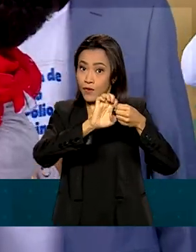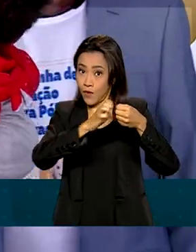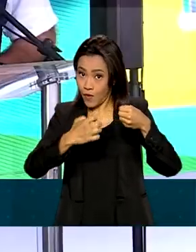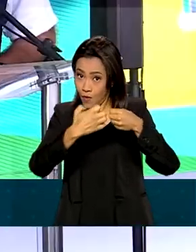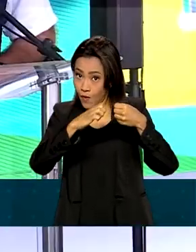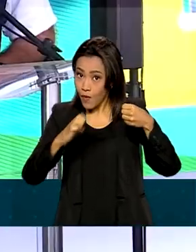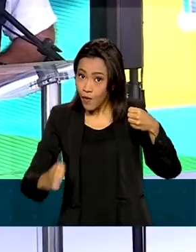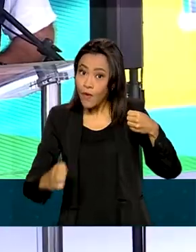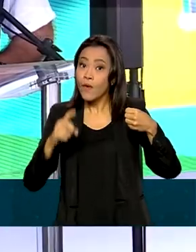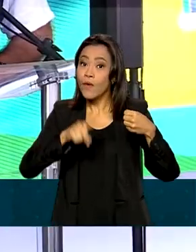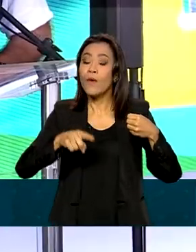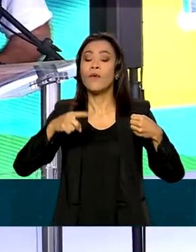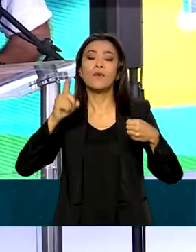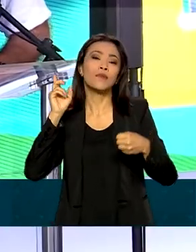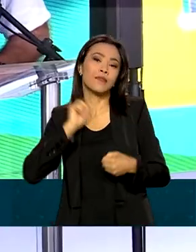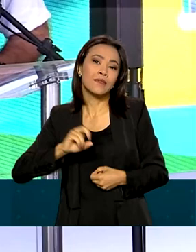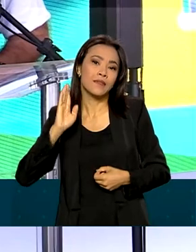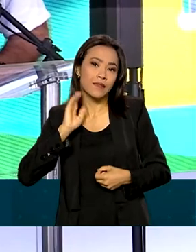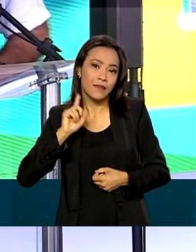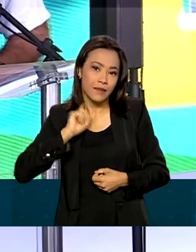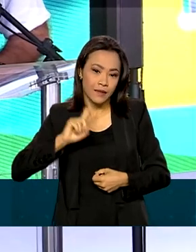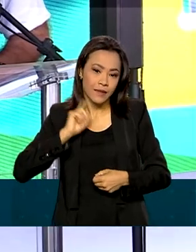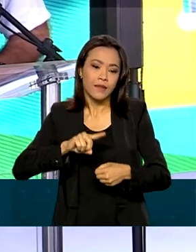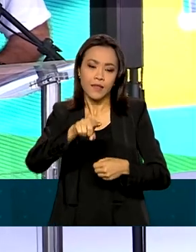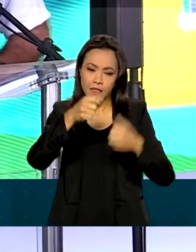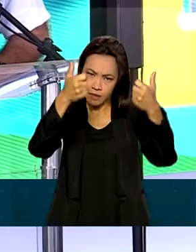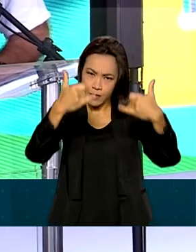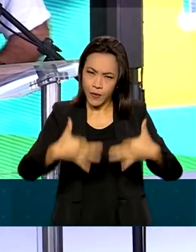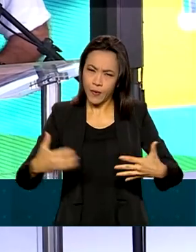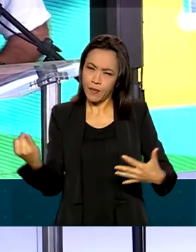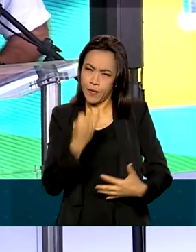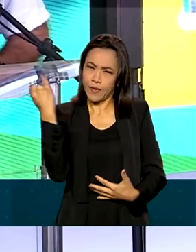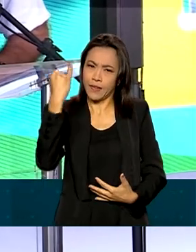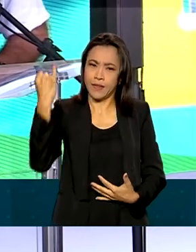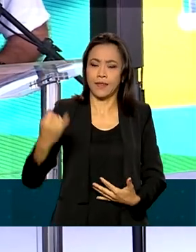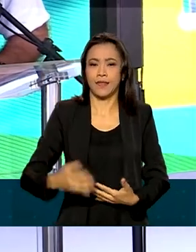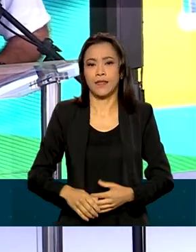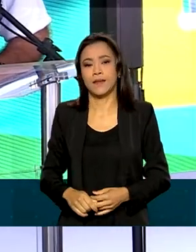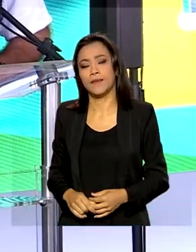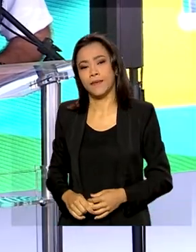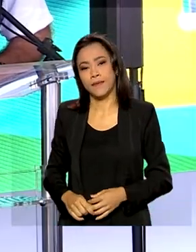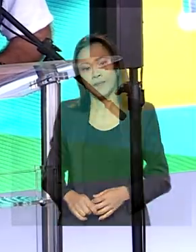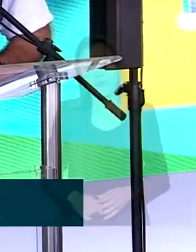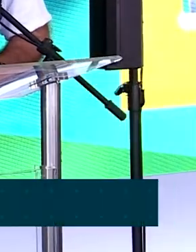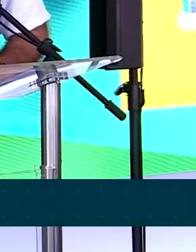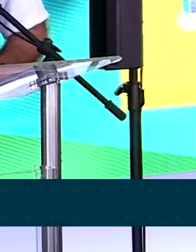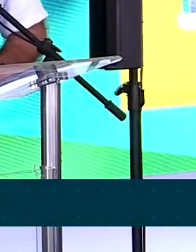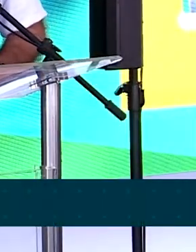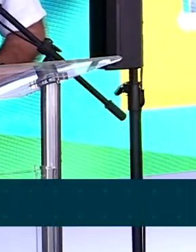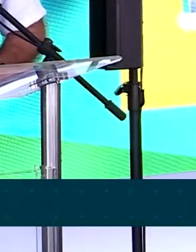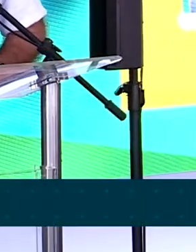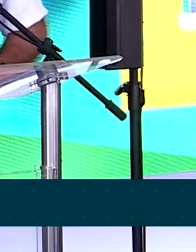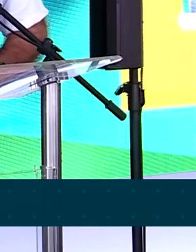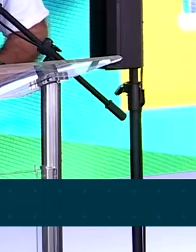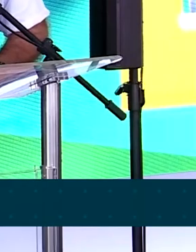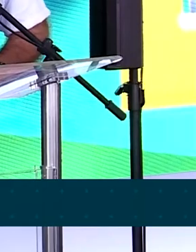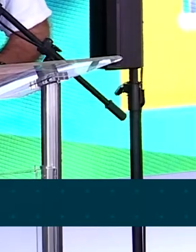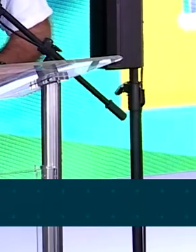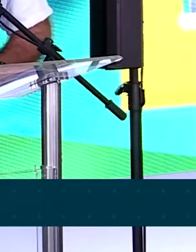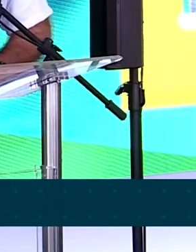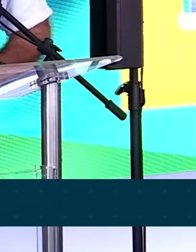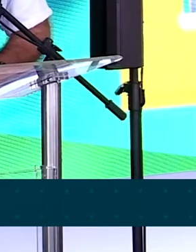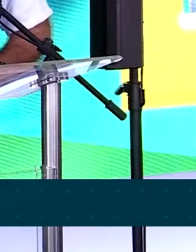crianças e falou da importância da imunização. É inaceitável que, nos dias de hoje,